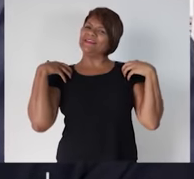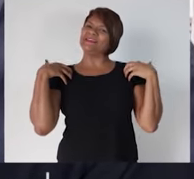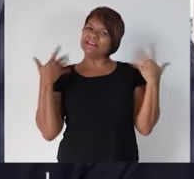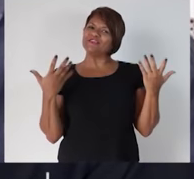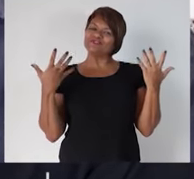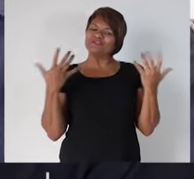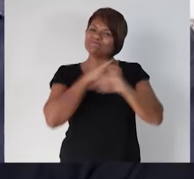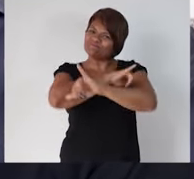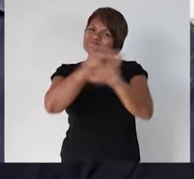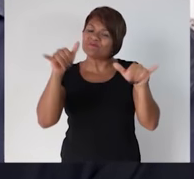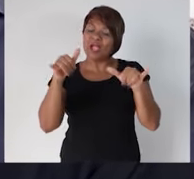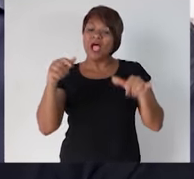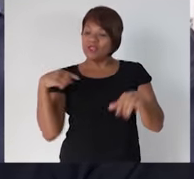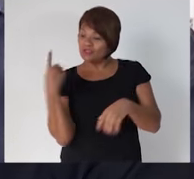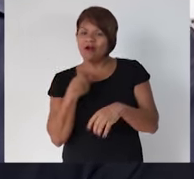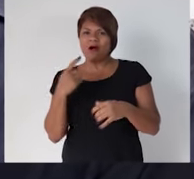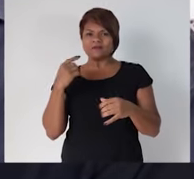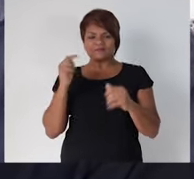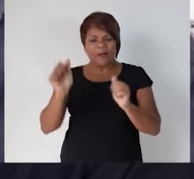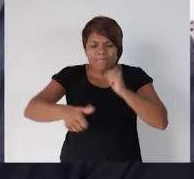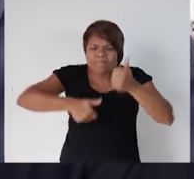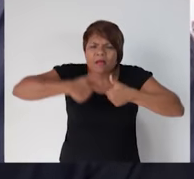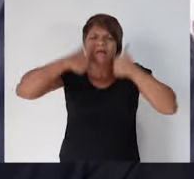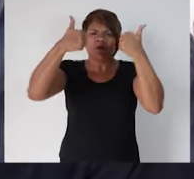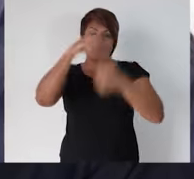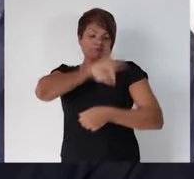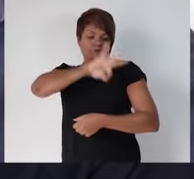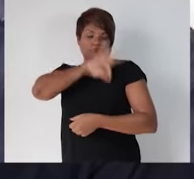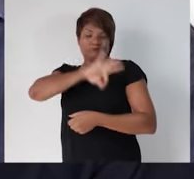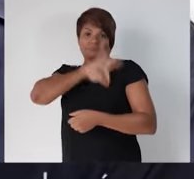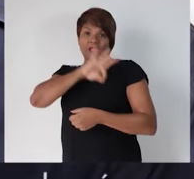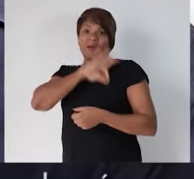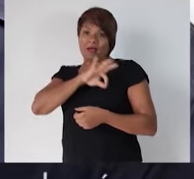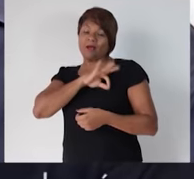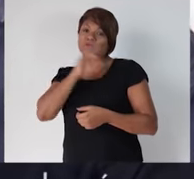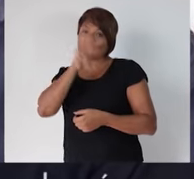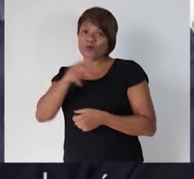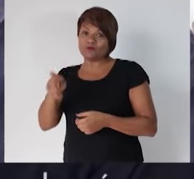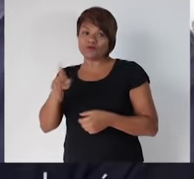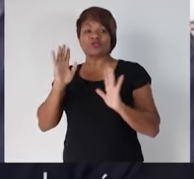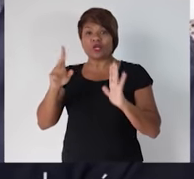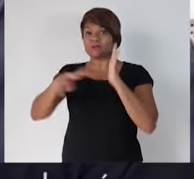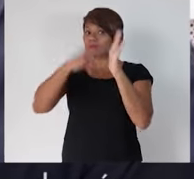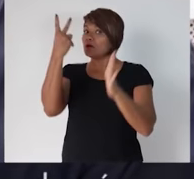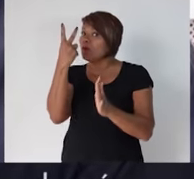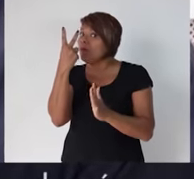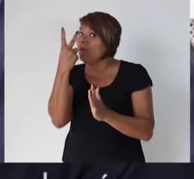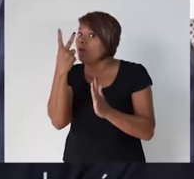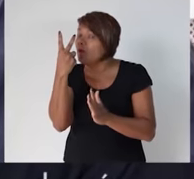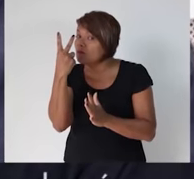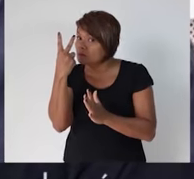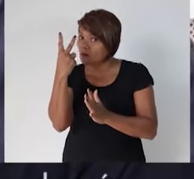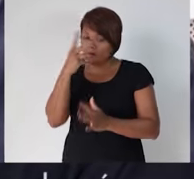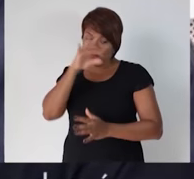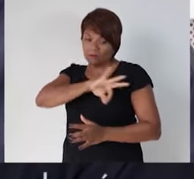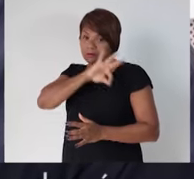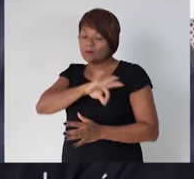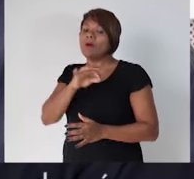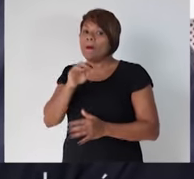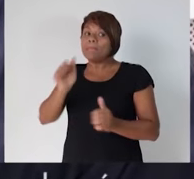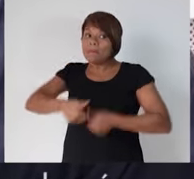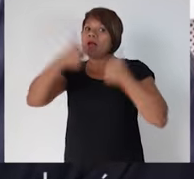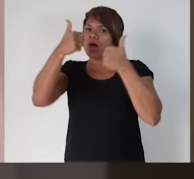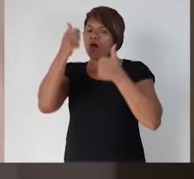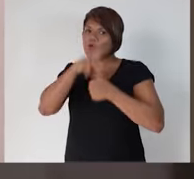todo mundo que nós vamos continuar melhorando a remuneração dos professores. E já temos a segunda maior remuneração de professores